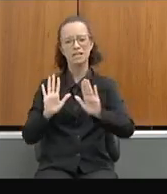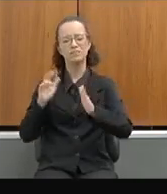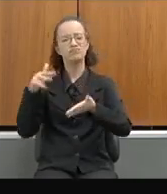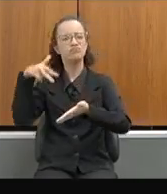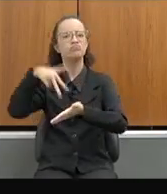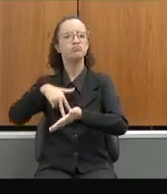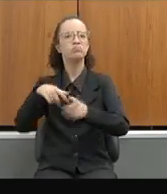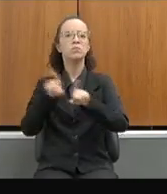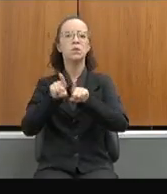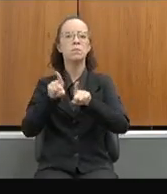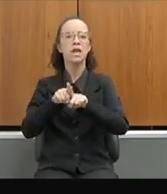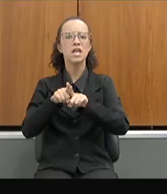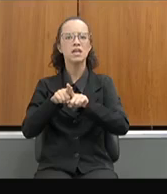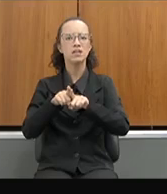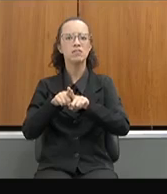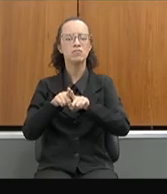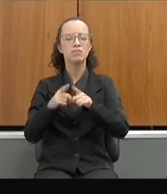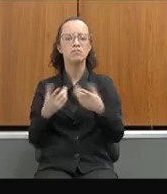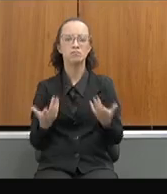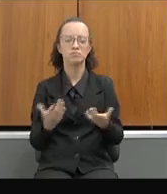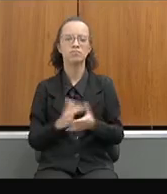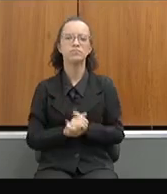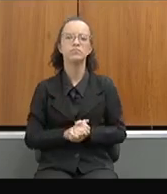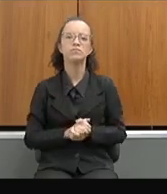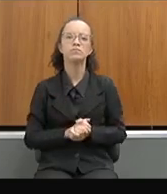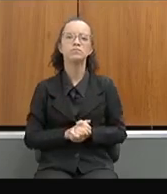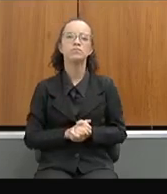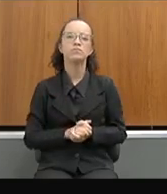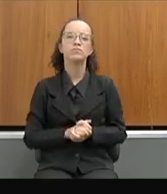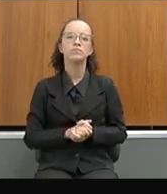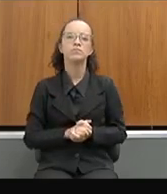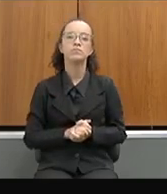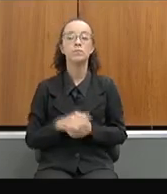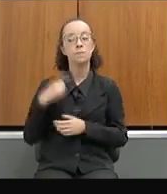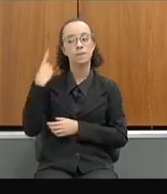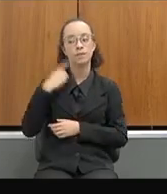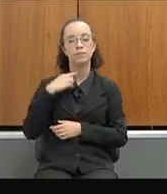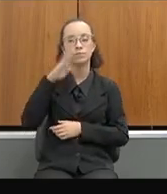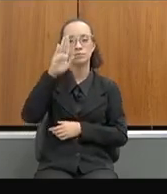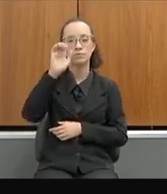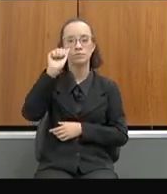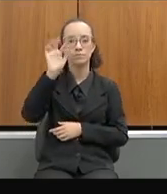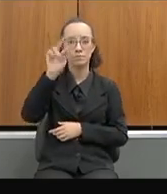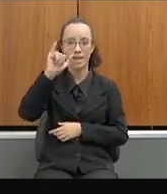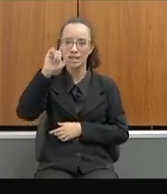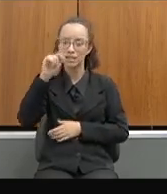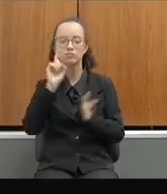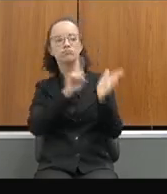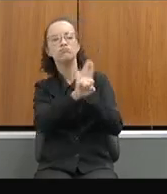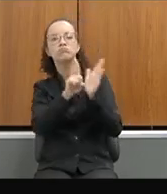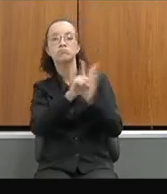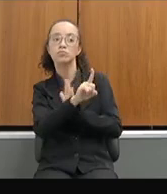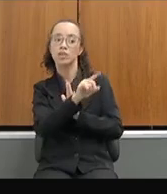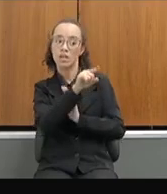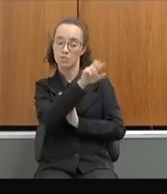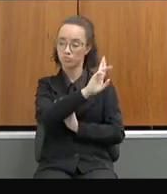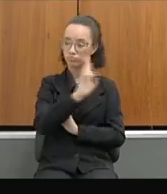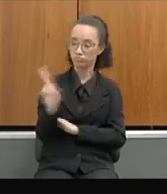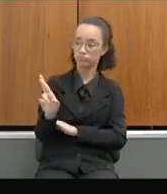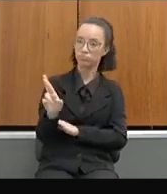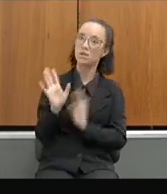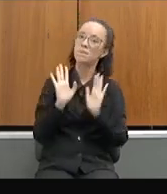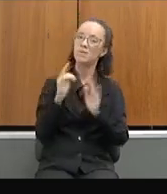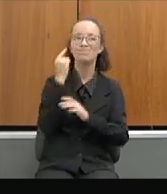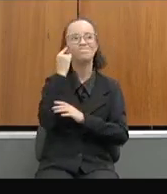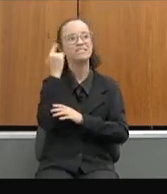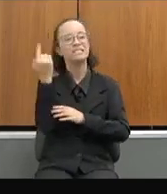parlamentares de Minas Gerais. E a deputada Beatriz perguntou, o secretário respondeu, eu